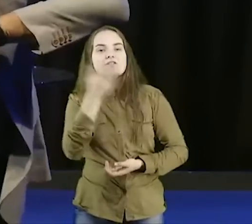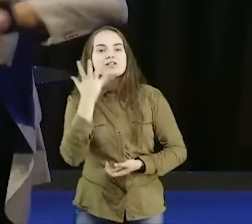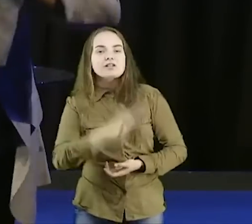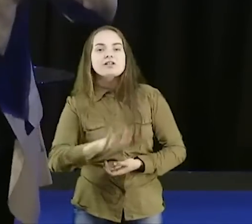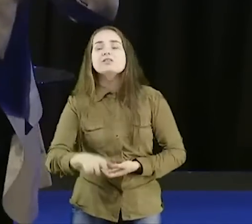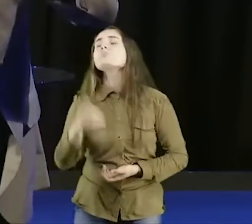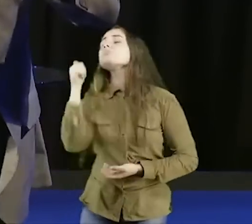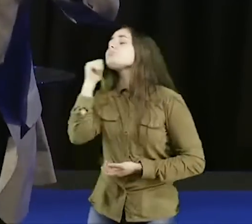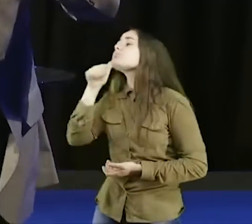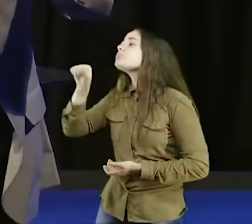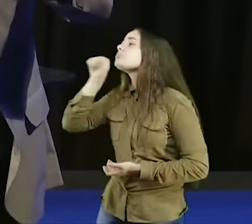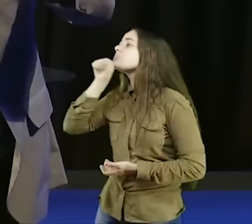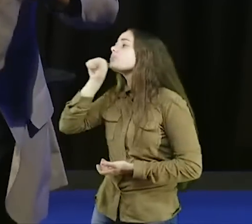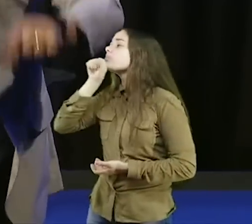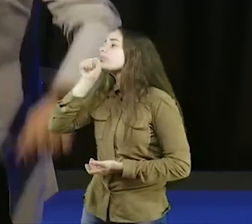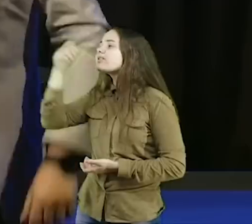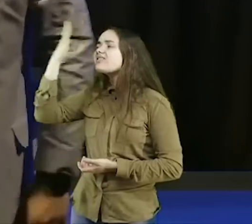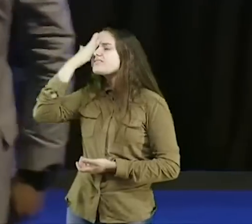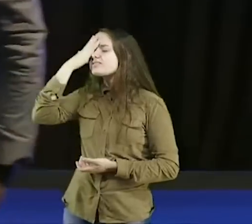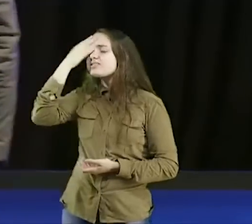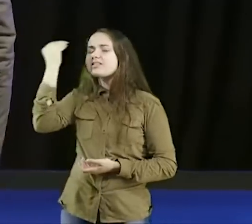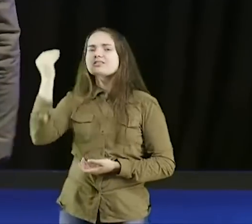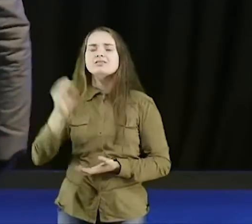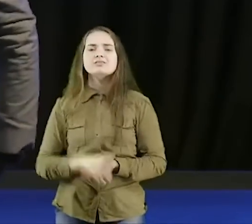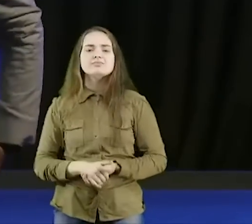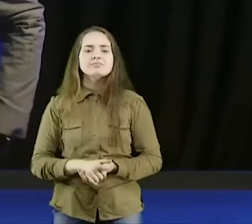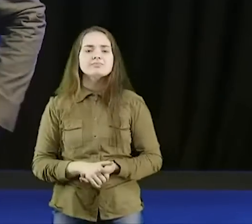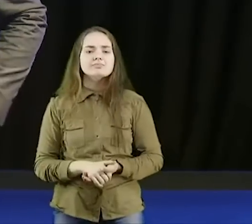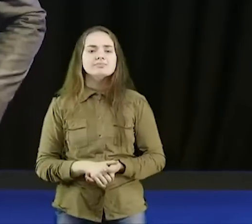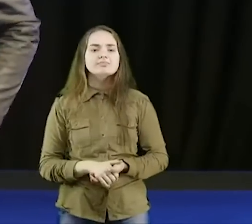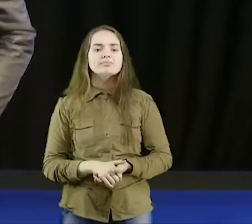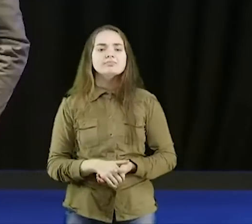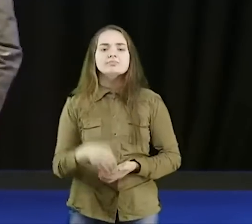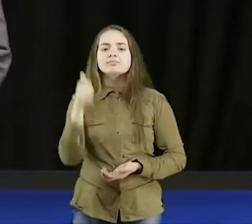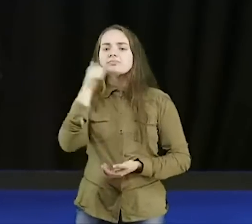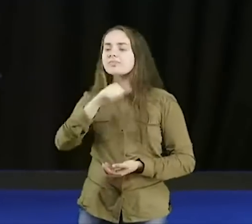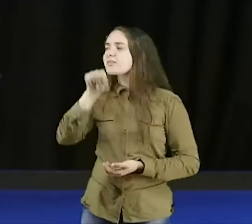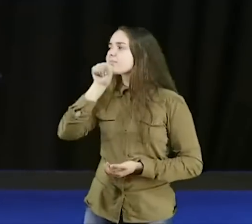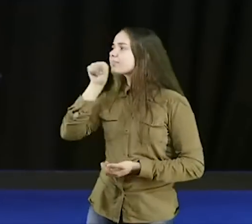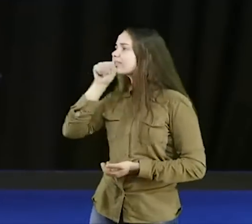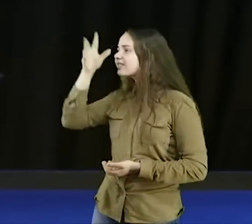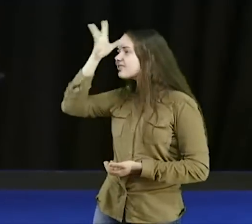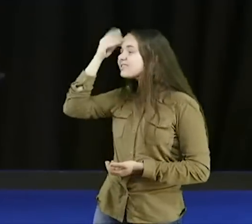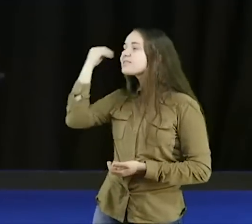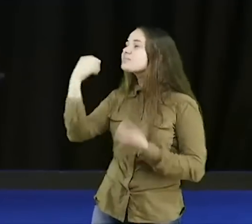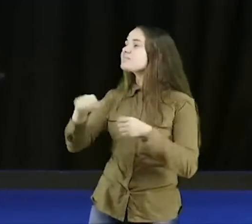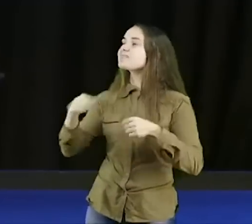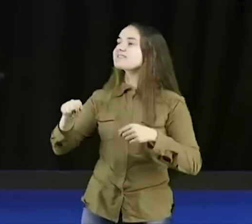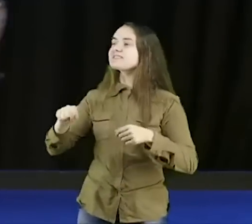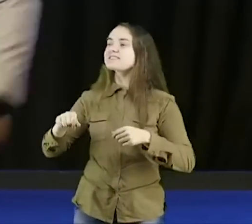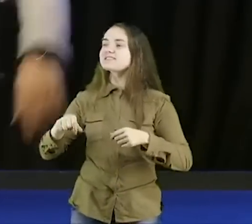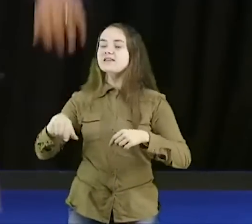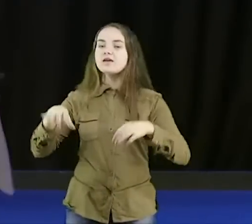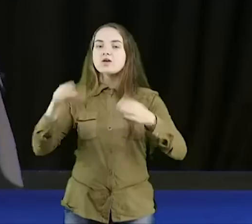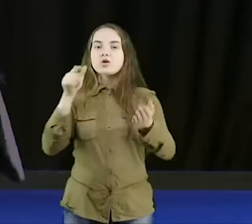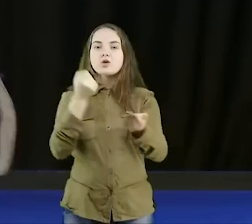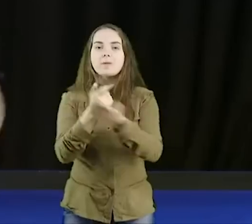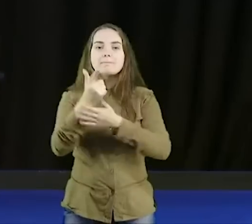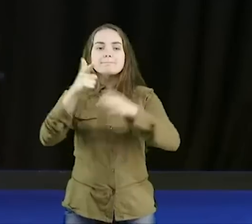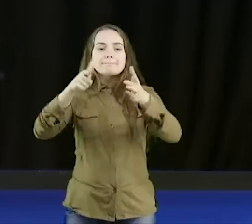ó, são exatamente nove e meia, vou encerrar o culto, mamãe, esqueci, amanhã tem que levar cartolina para a escola,